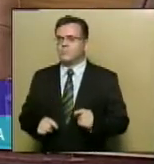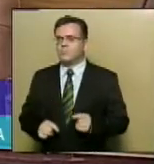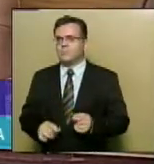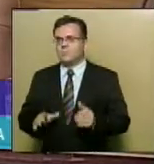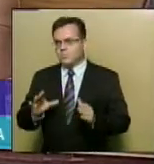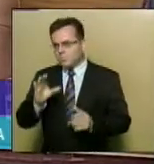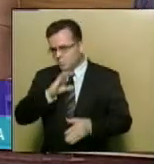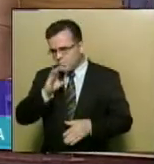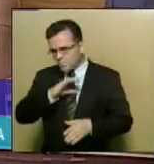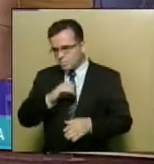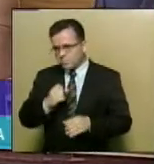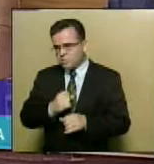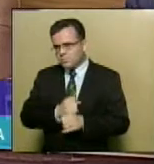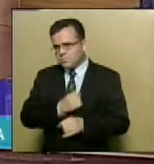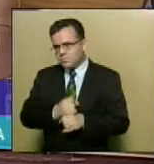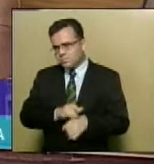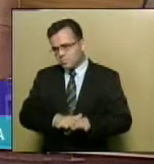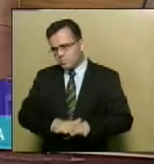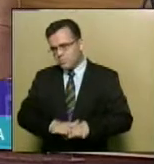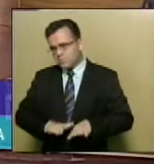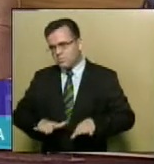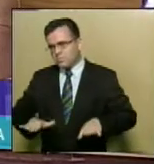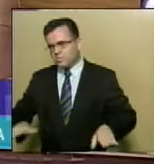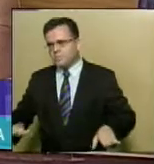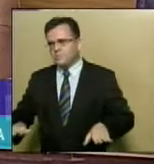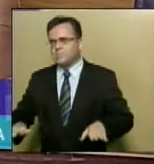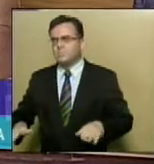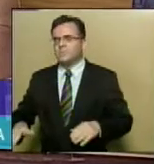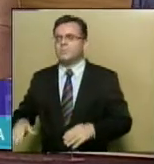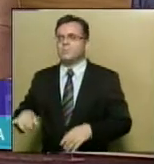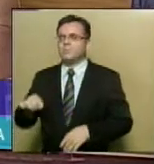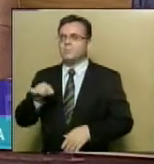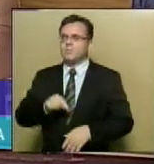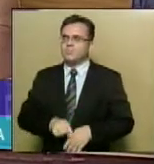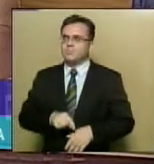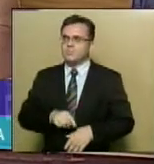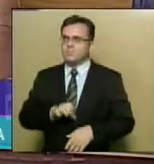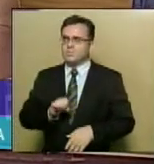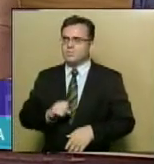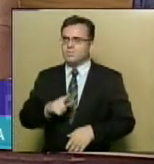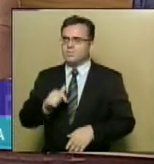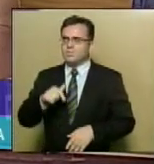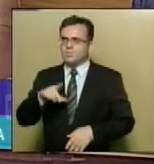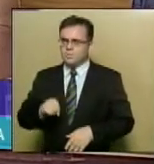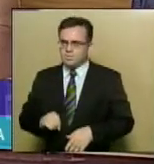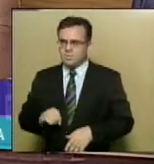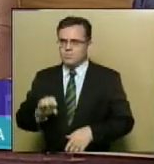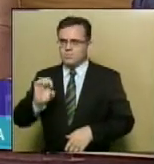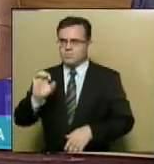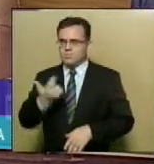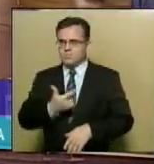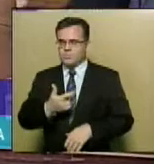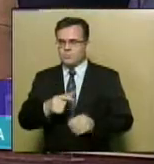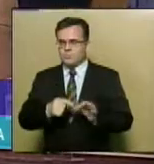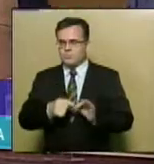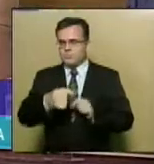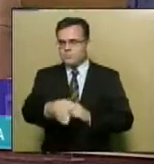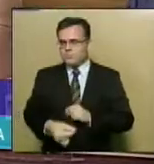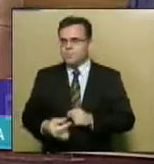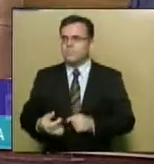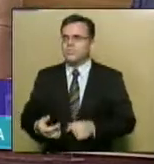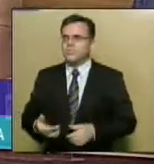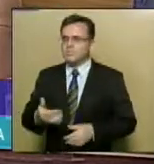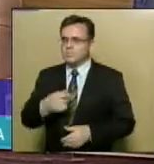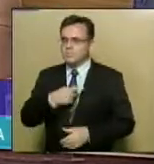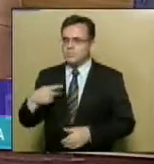terraplanar nas rodovias que ligam salgado à estância. Autoria do deputado Antônio dos Santos.